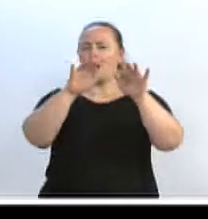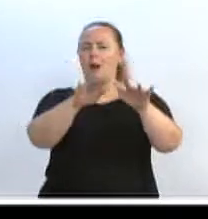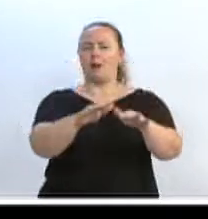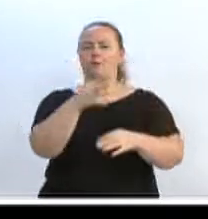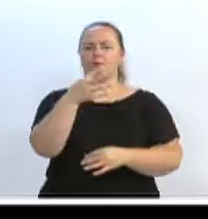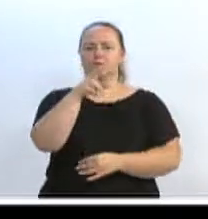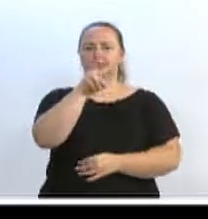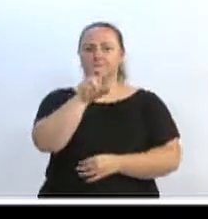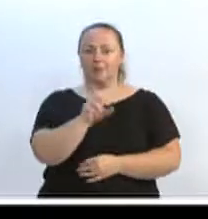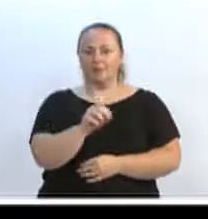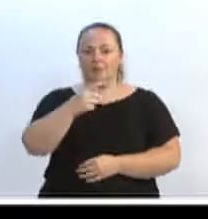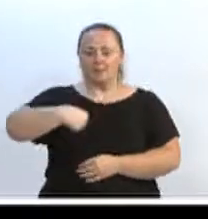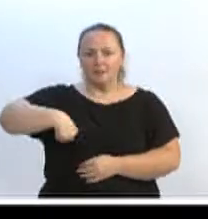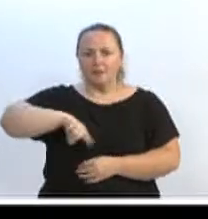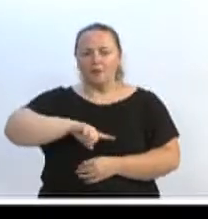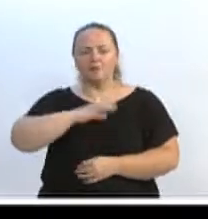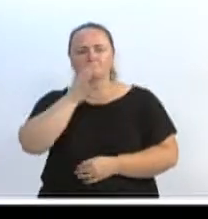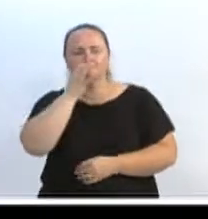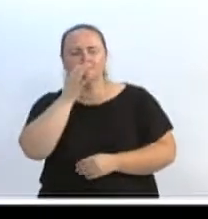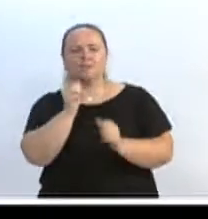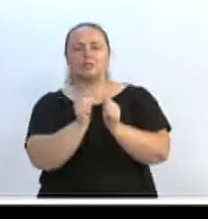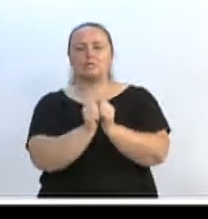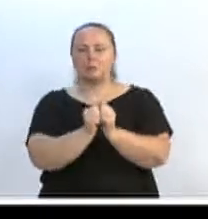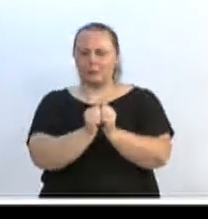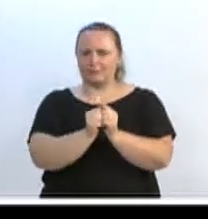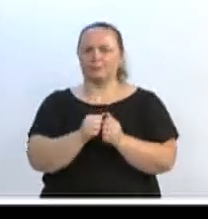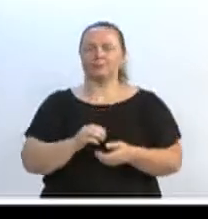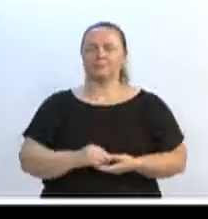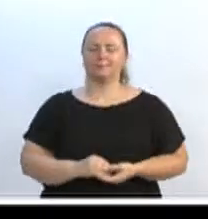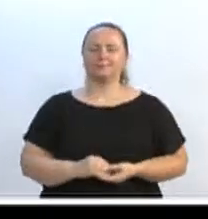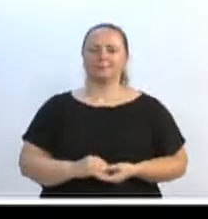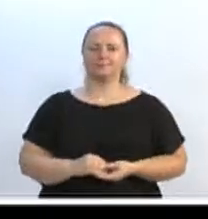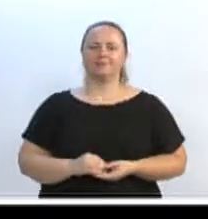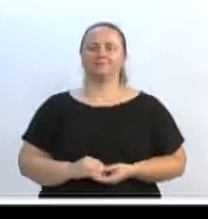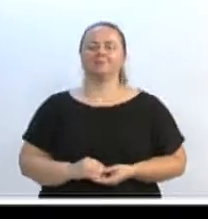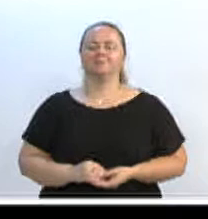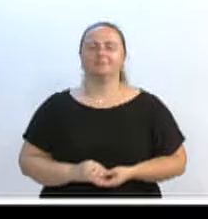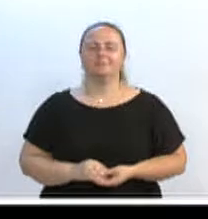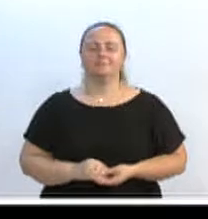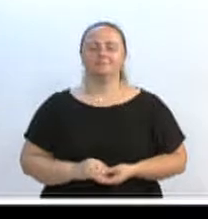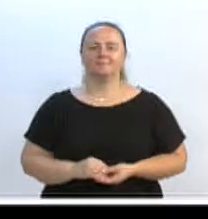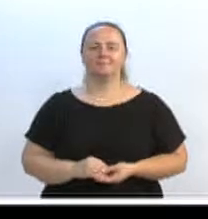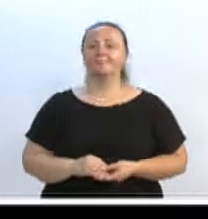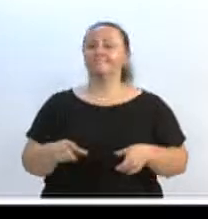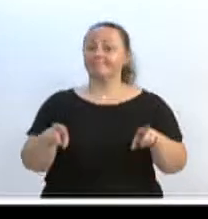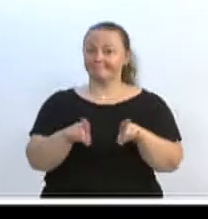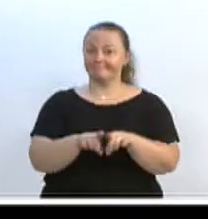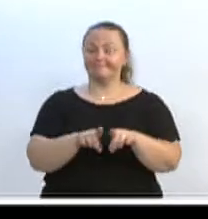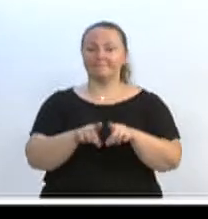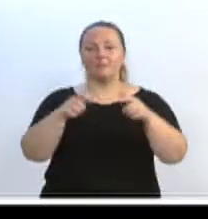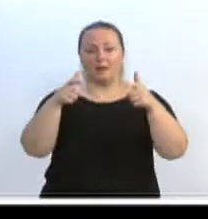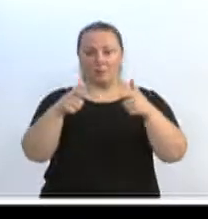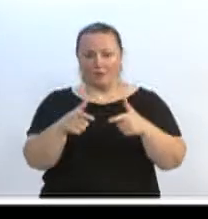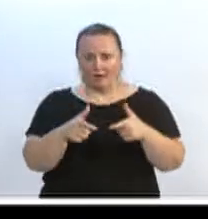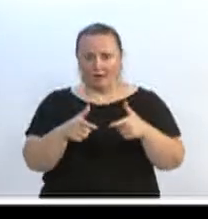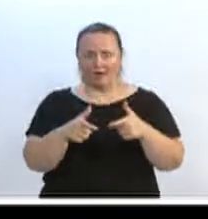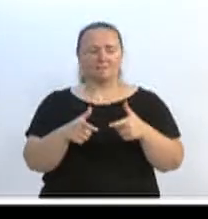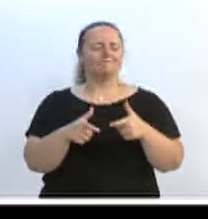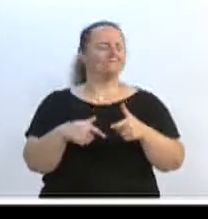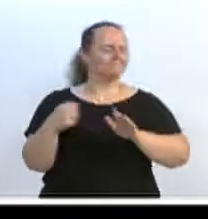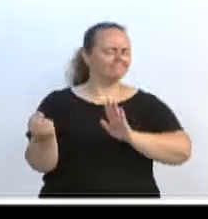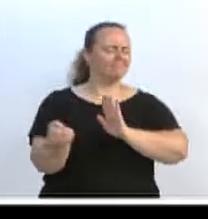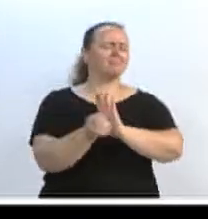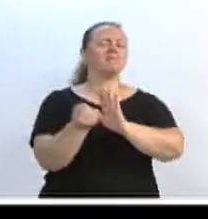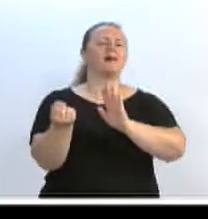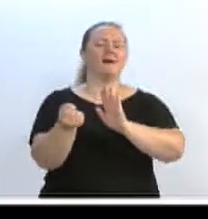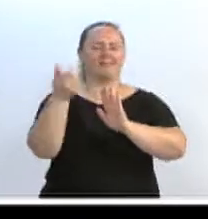nos Jogos onde disputam e onde passa. Com certeza, deixo suas marcas. Eu